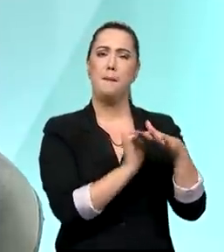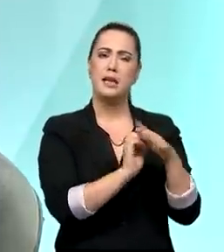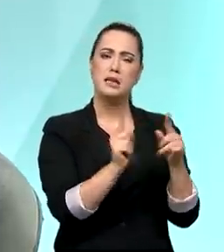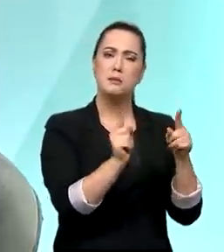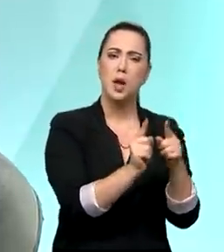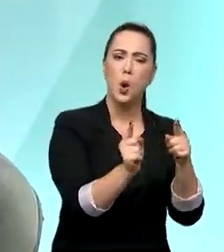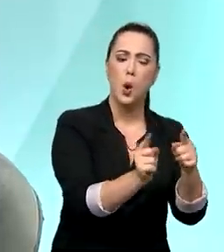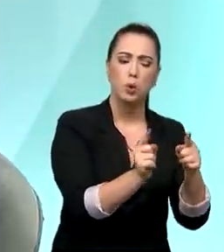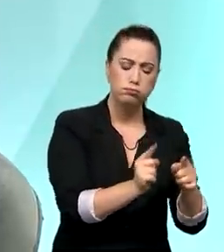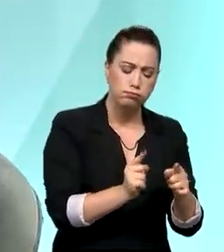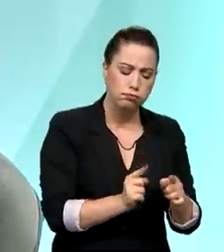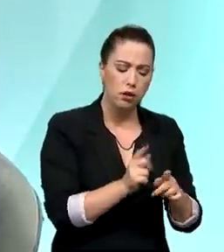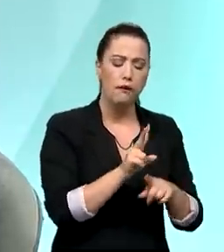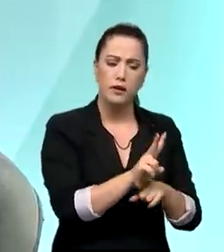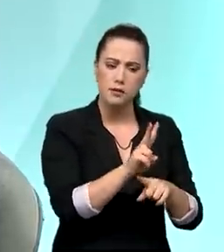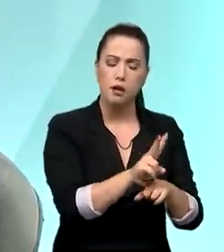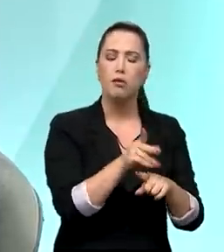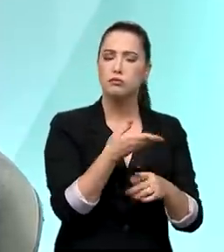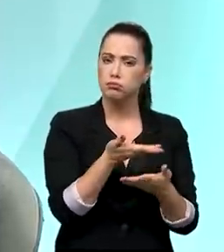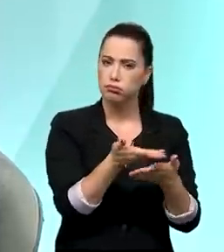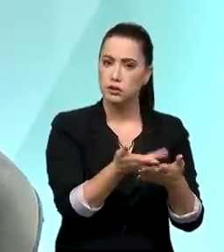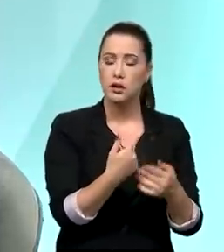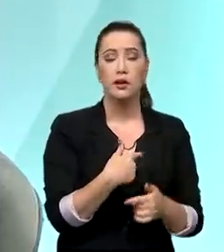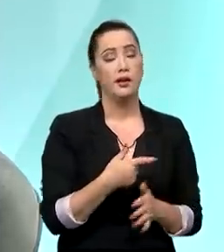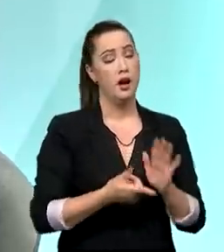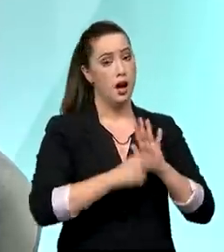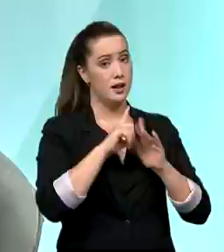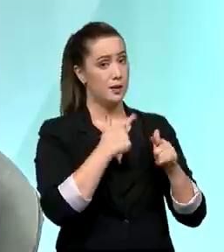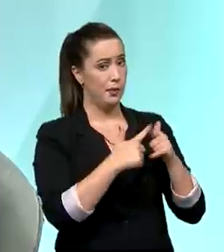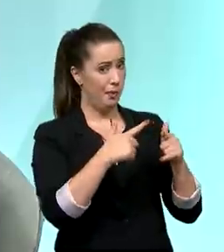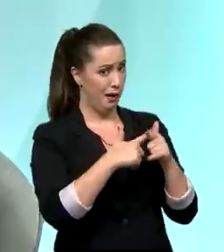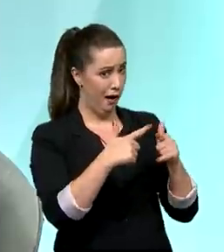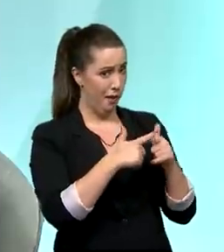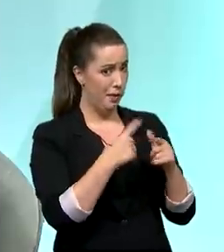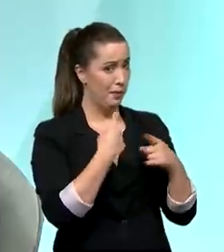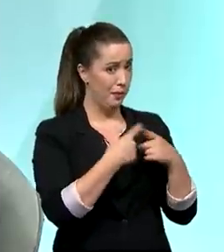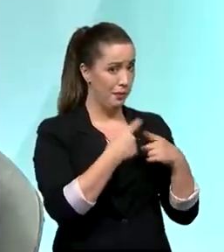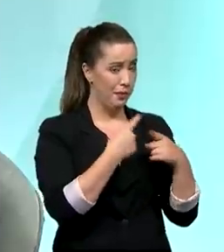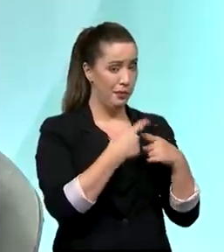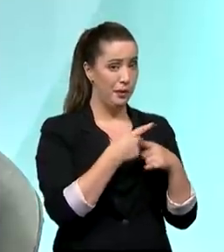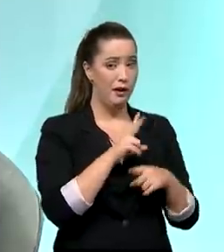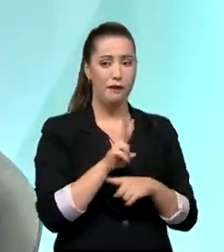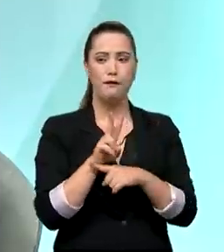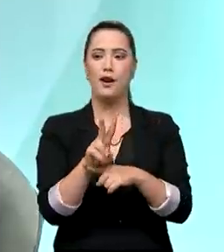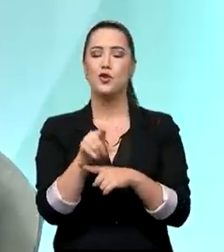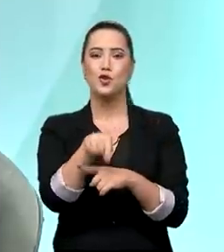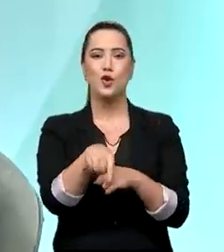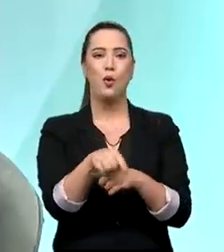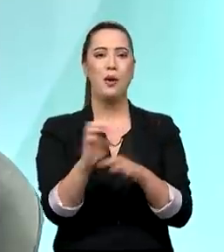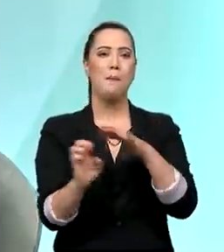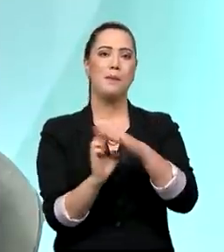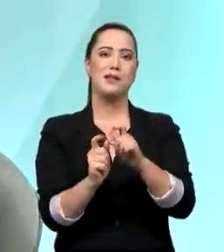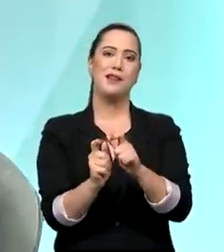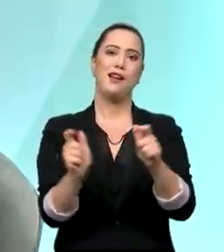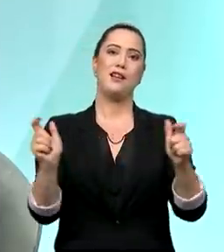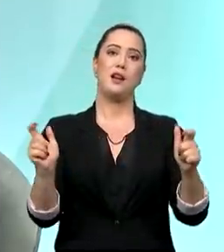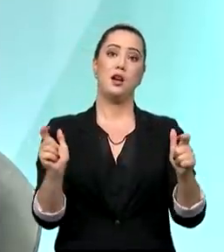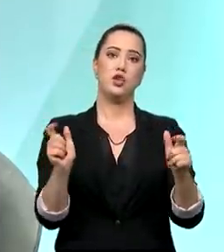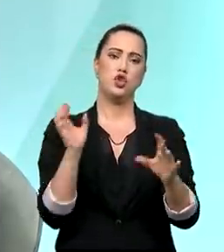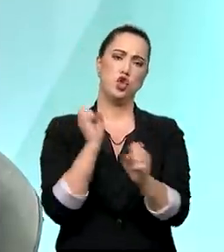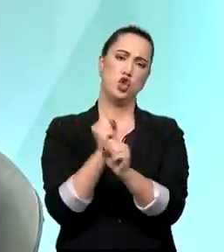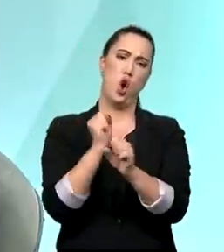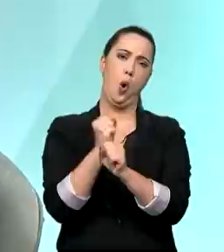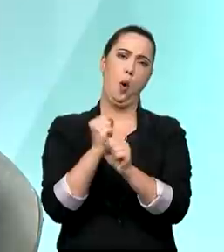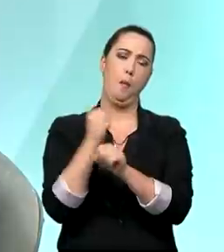microempresas. Muito do que houve na Caixa de Problema foi quando você financiou grandes empresas, somas muito